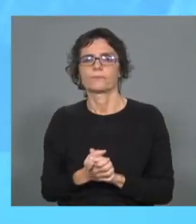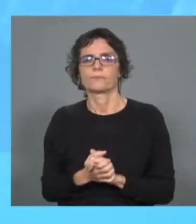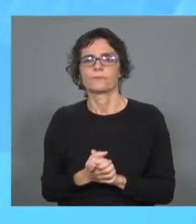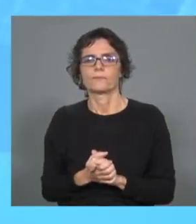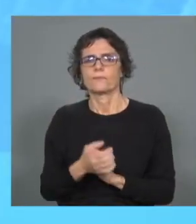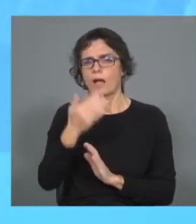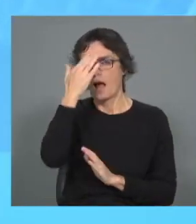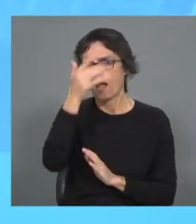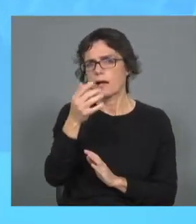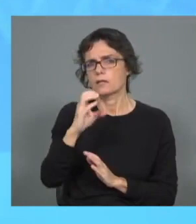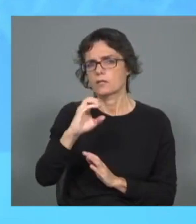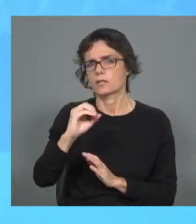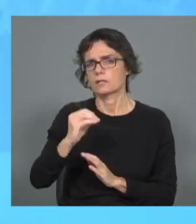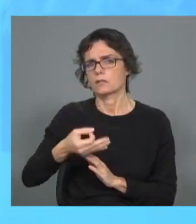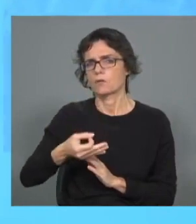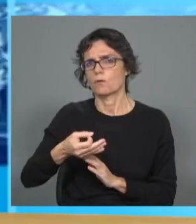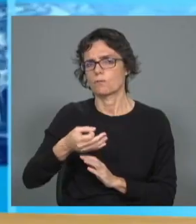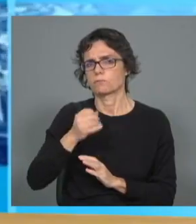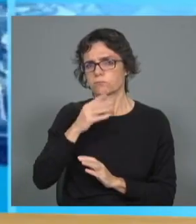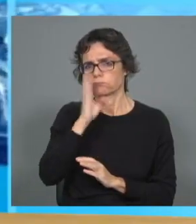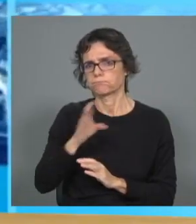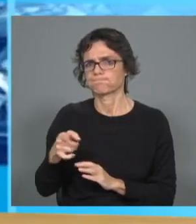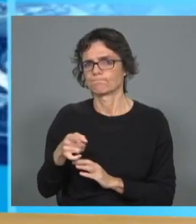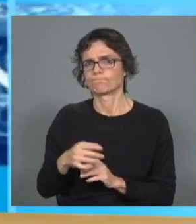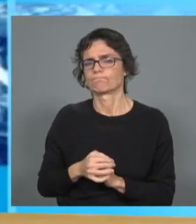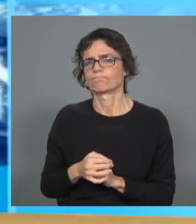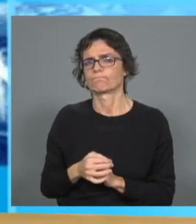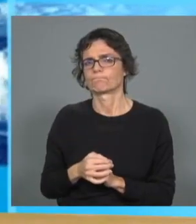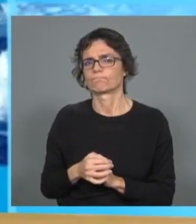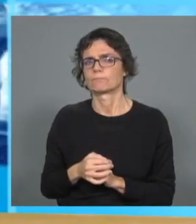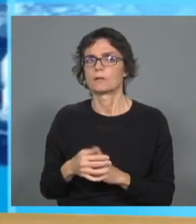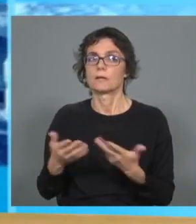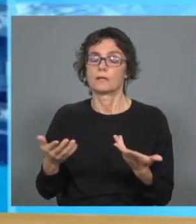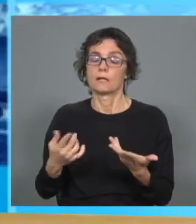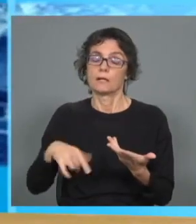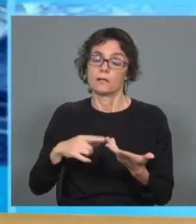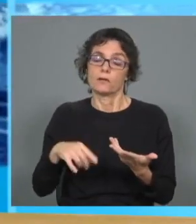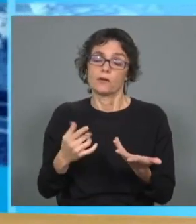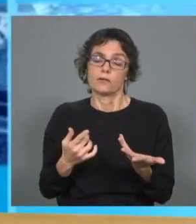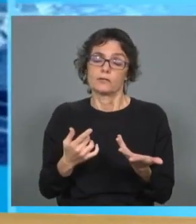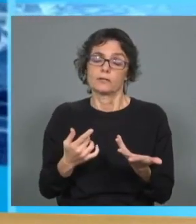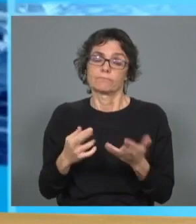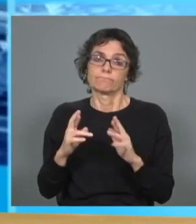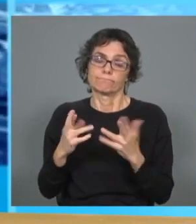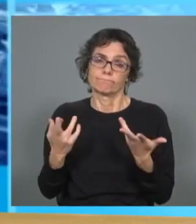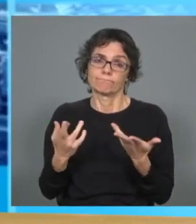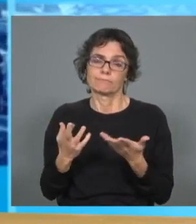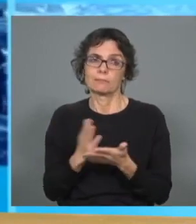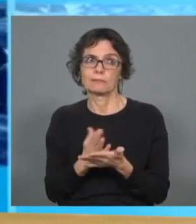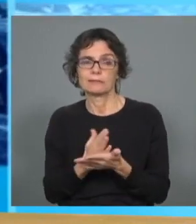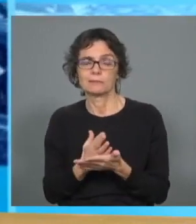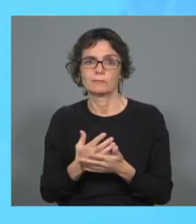COP da implementação, como se afirma? Sim. Na FEC temos sempre uma expressão é que vivemos entre a inquietação e a